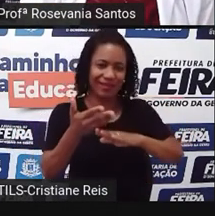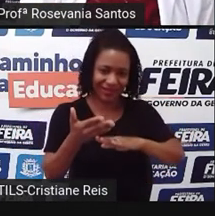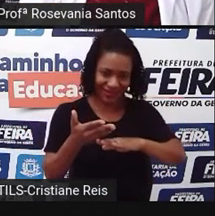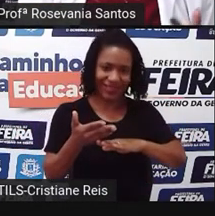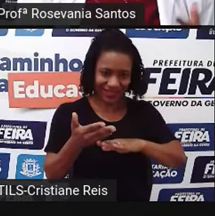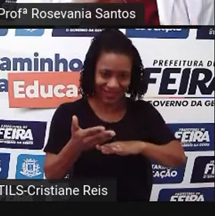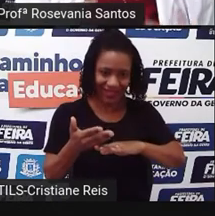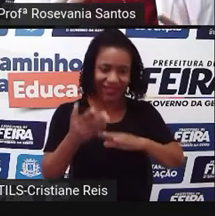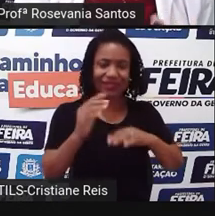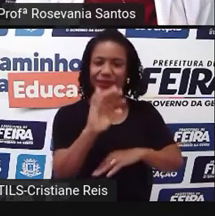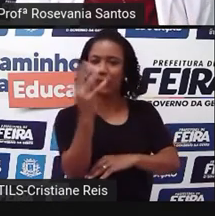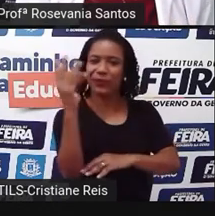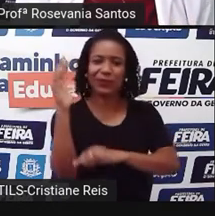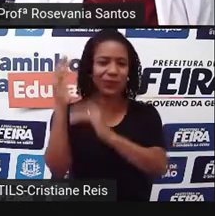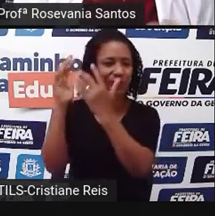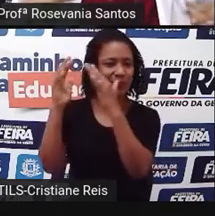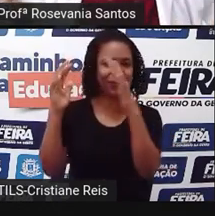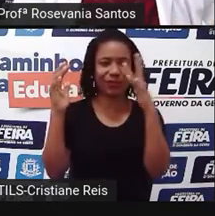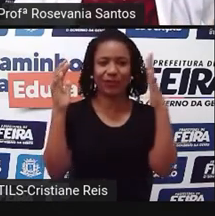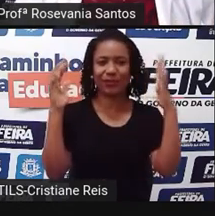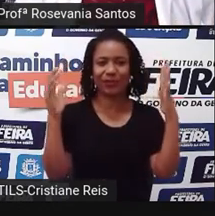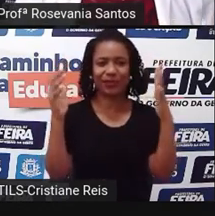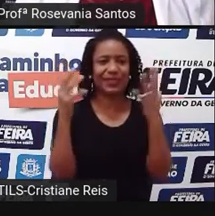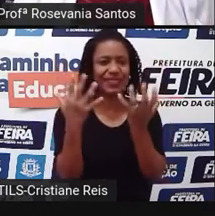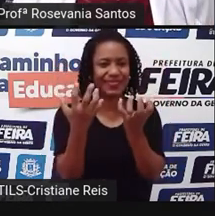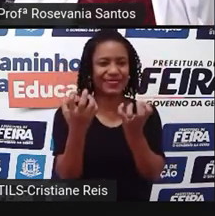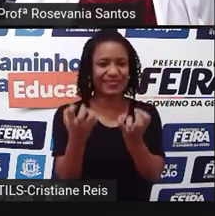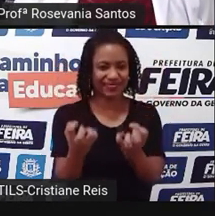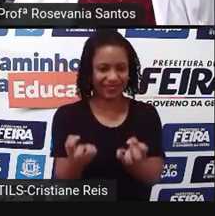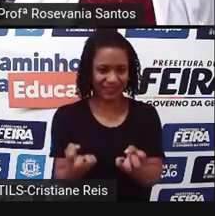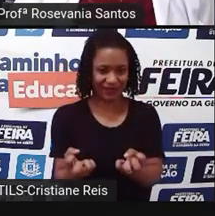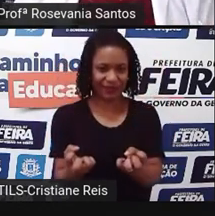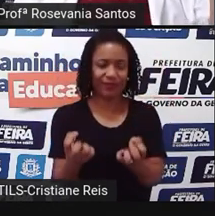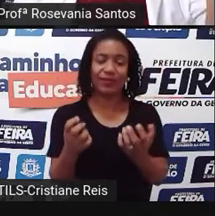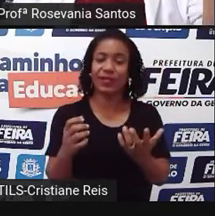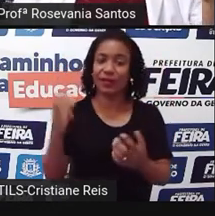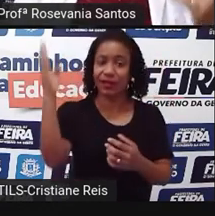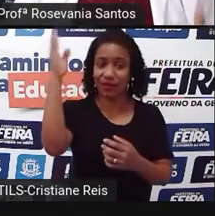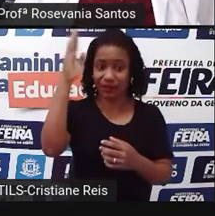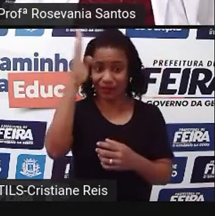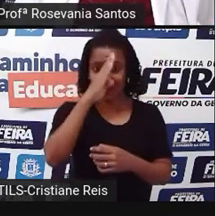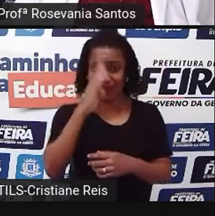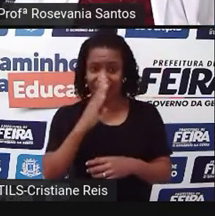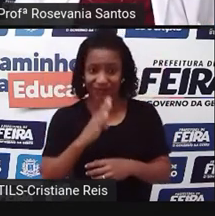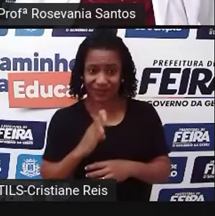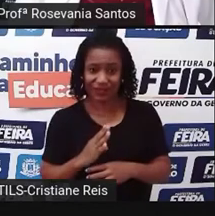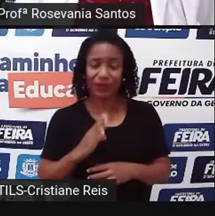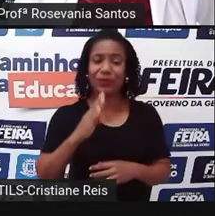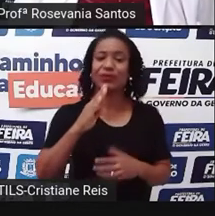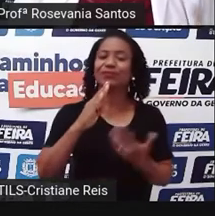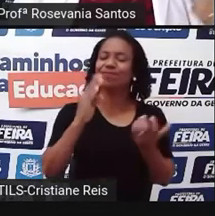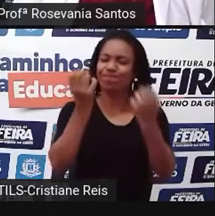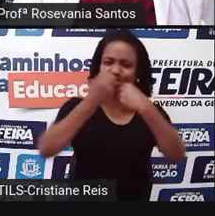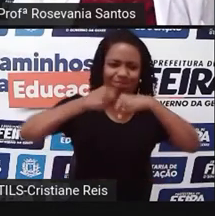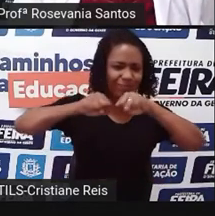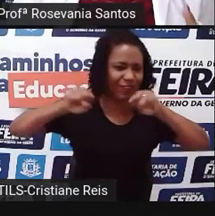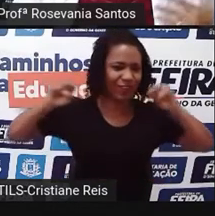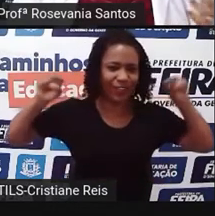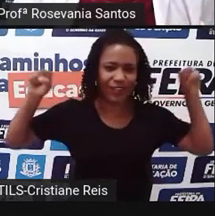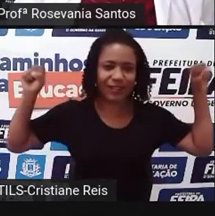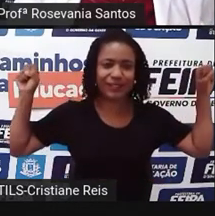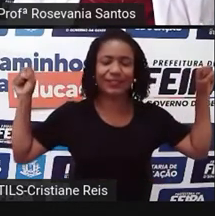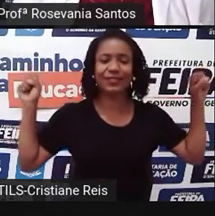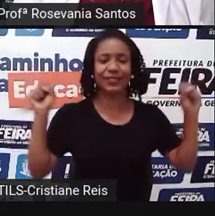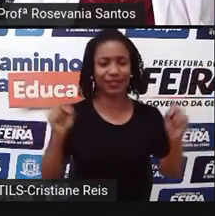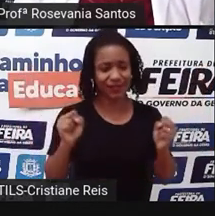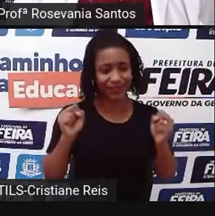vegetação, que recebe essa poeira ali. Então, o país, pelo fato de ter essa grande extensão, a gente tem